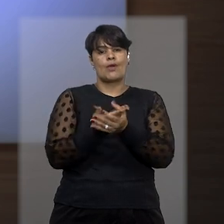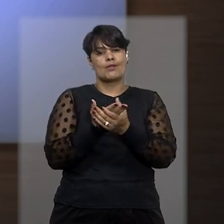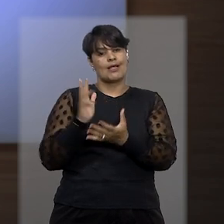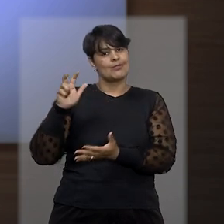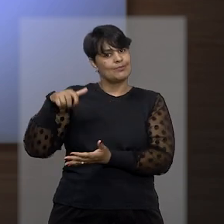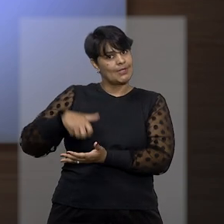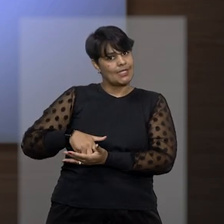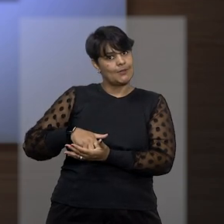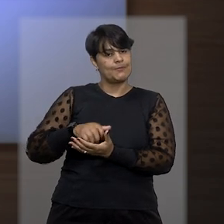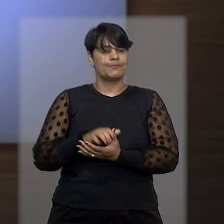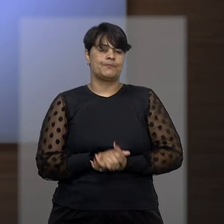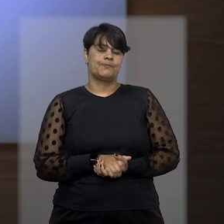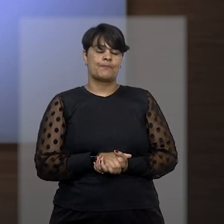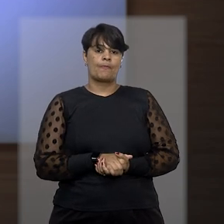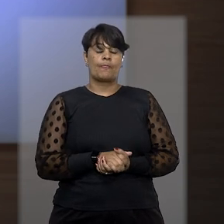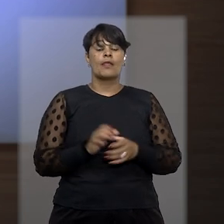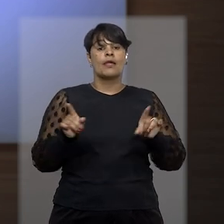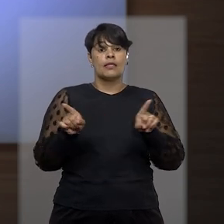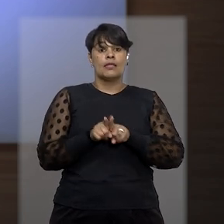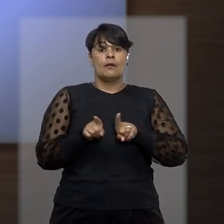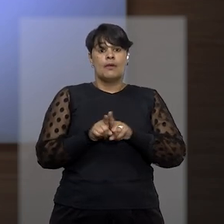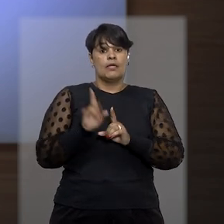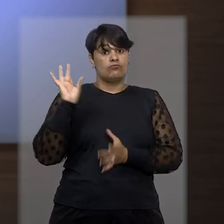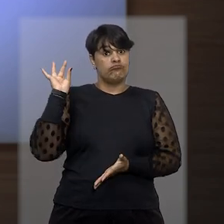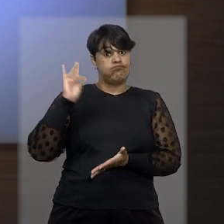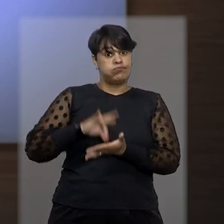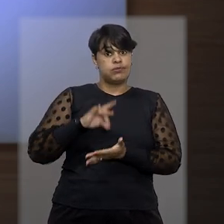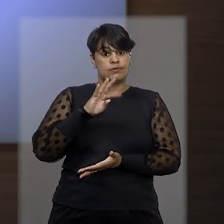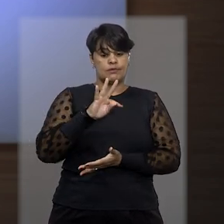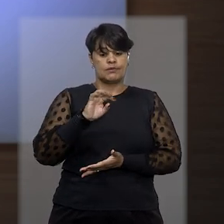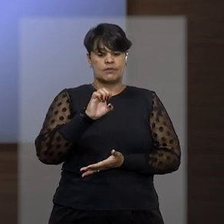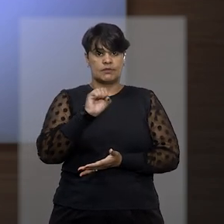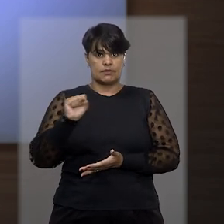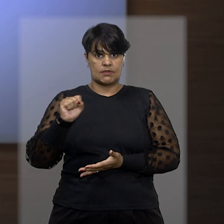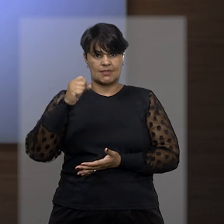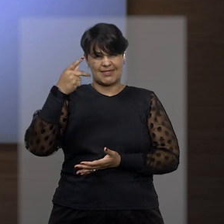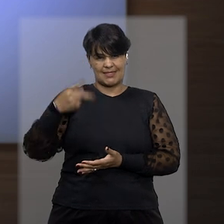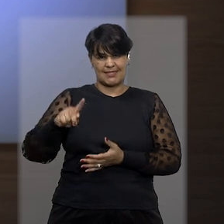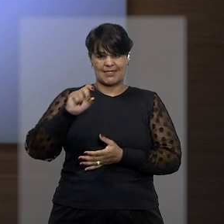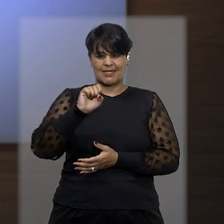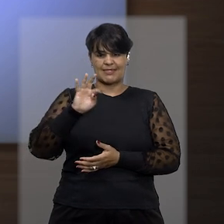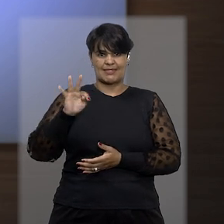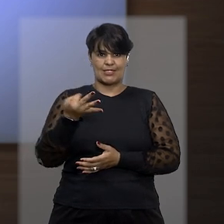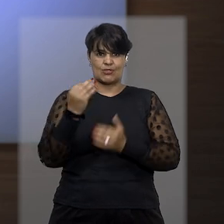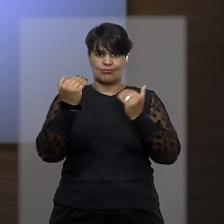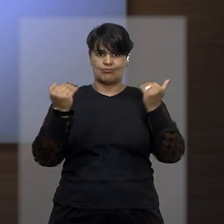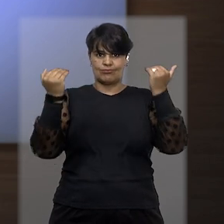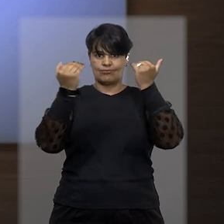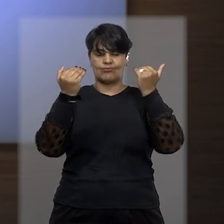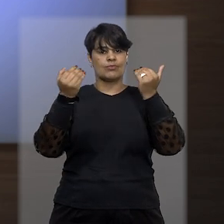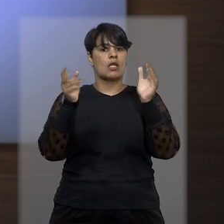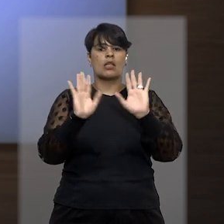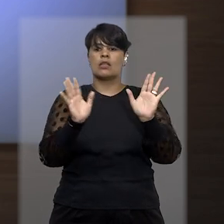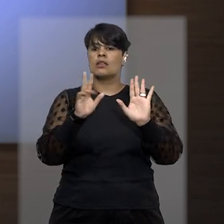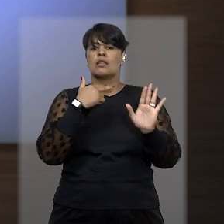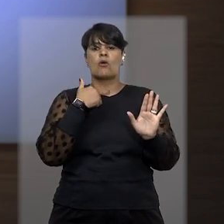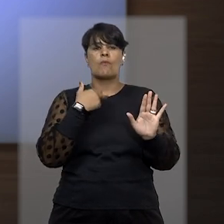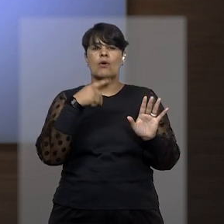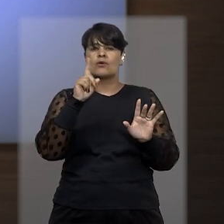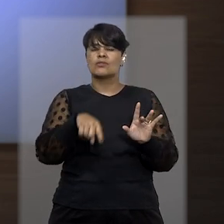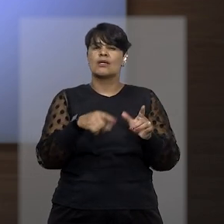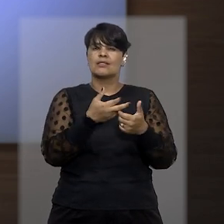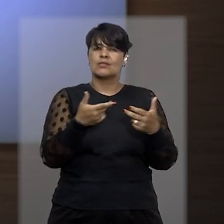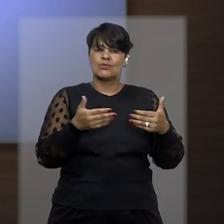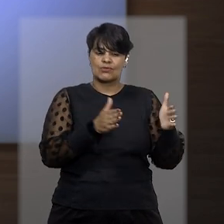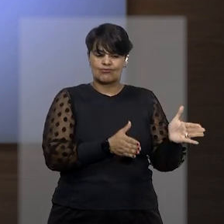Além disso, foi firmada a tese de que não cabe a esta Corte Superior a transposição valorativa da circunstância para a